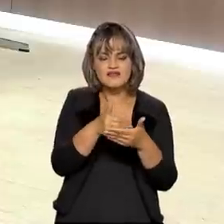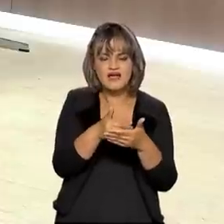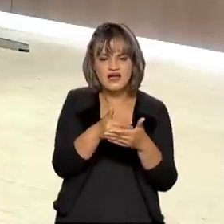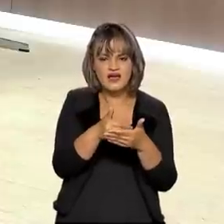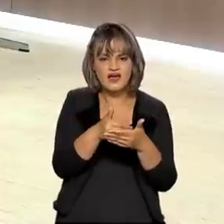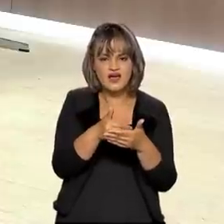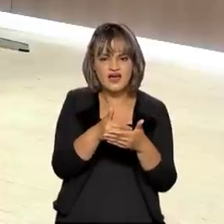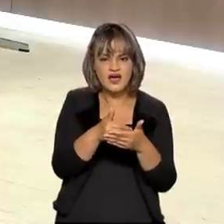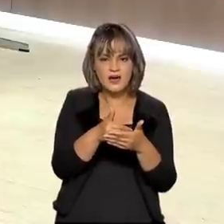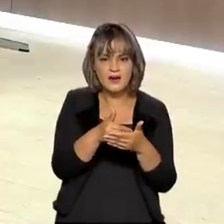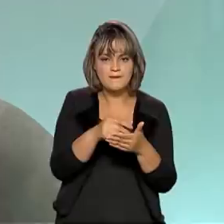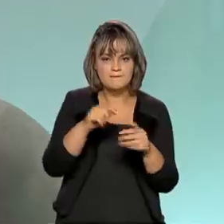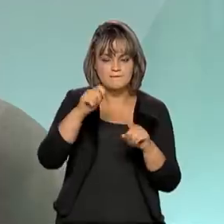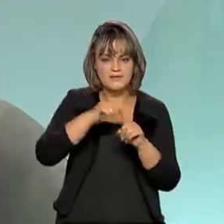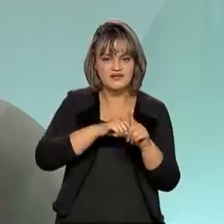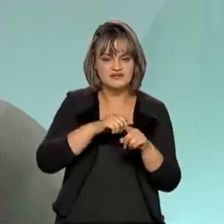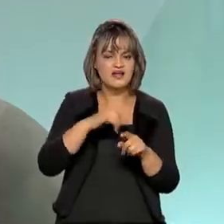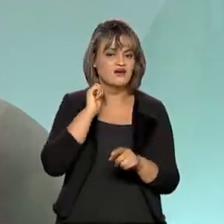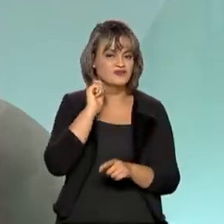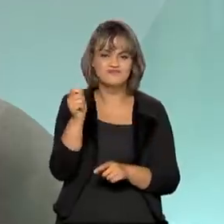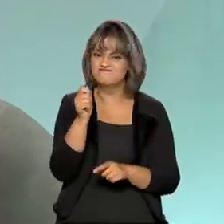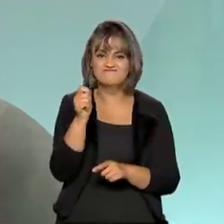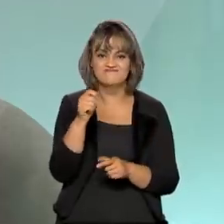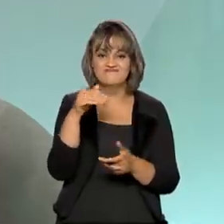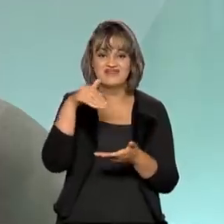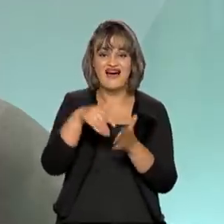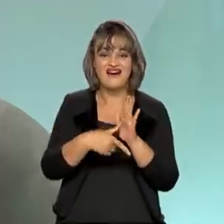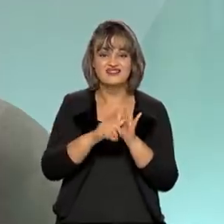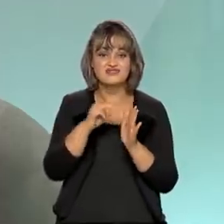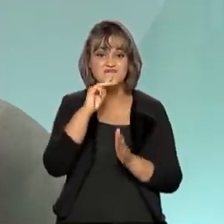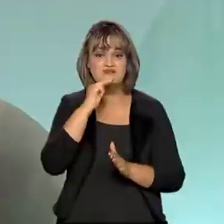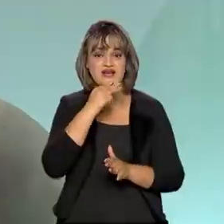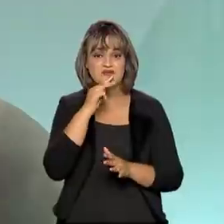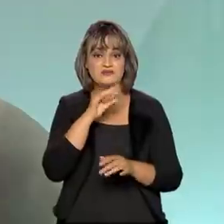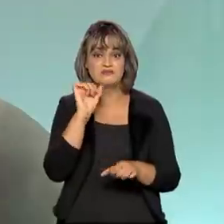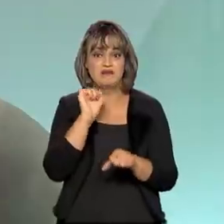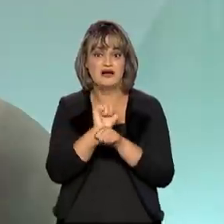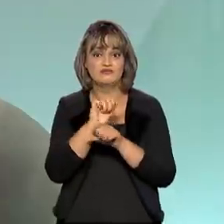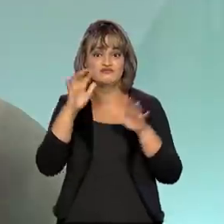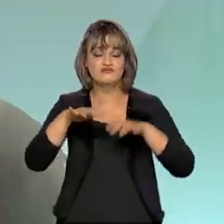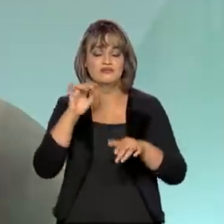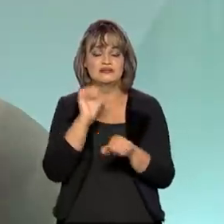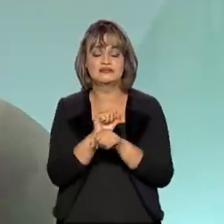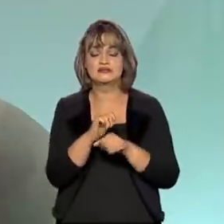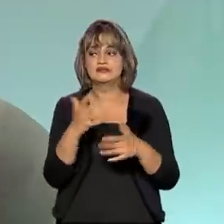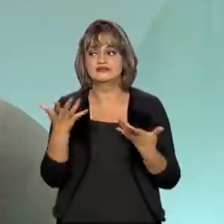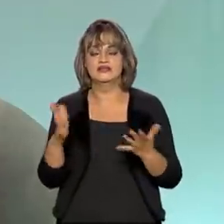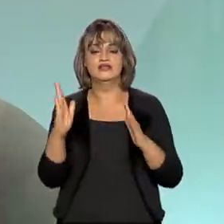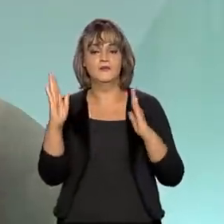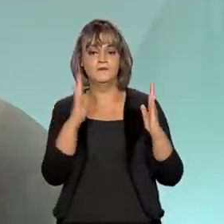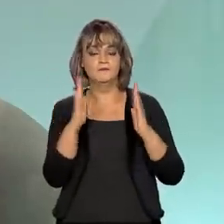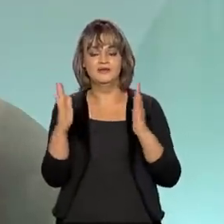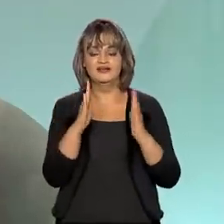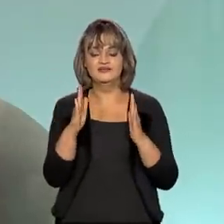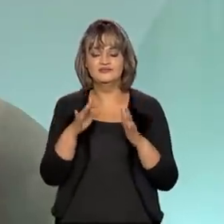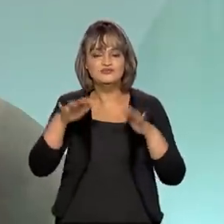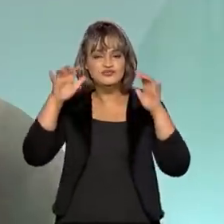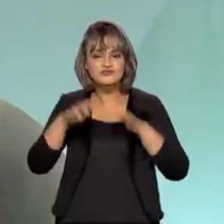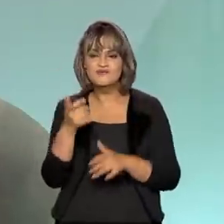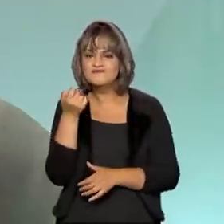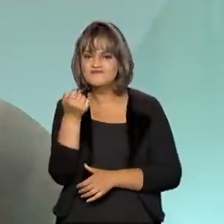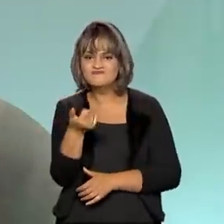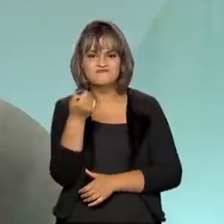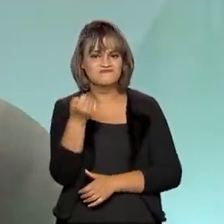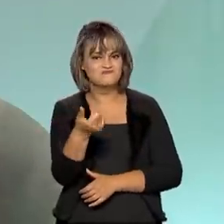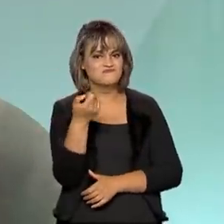invés de terminar em abril, terminou em março. E se revelou uma das piores períodos úmidos do